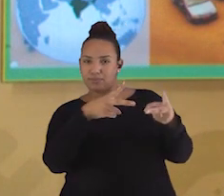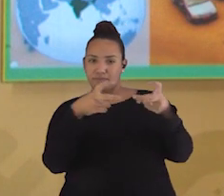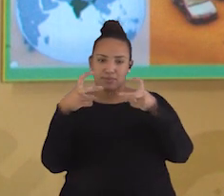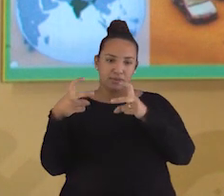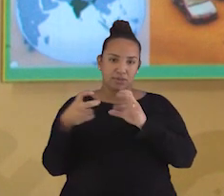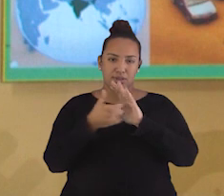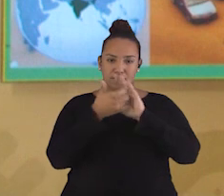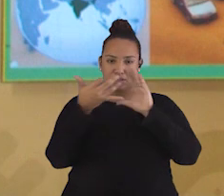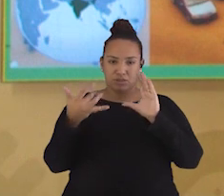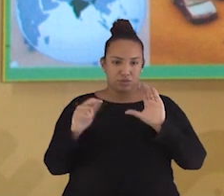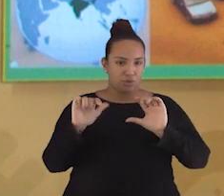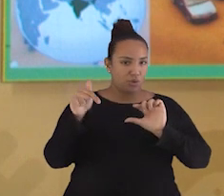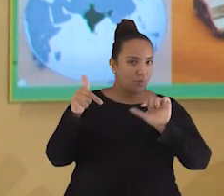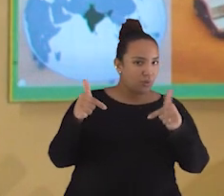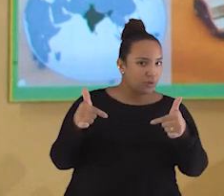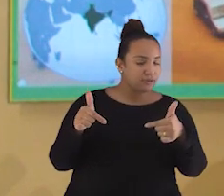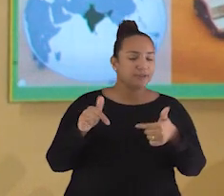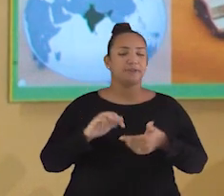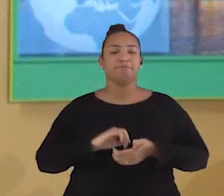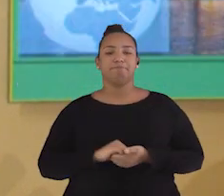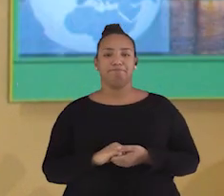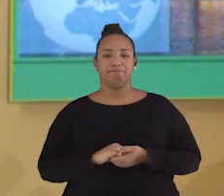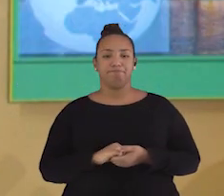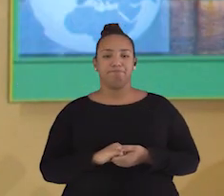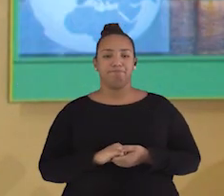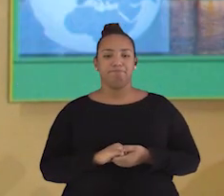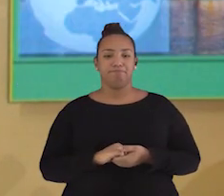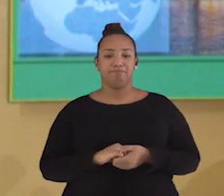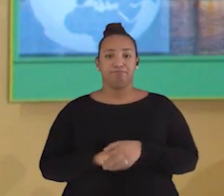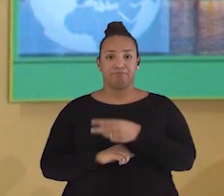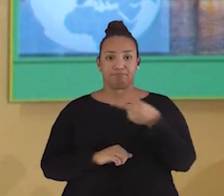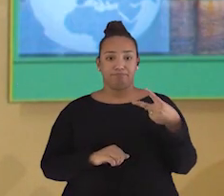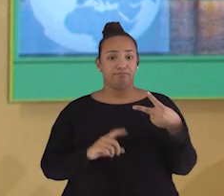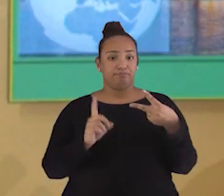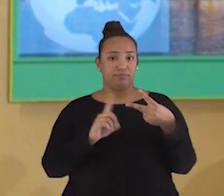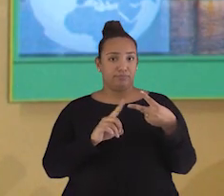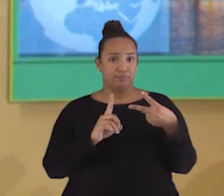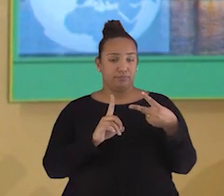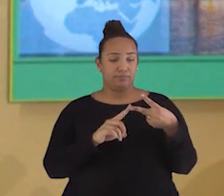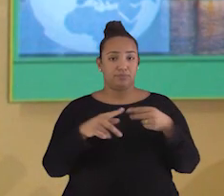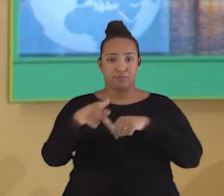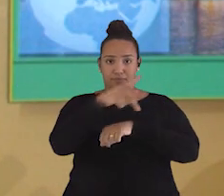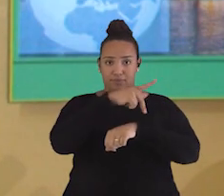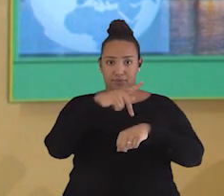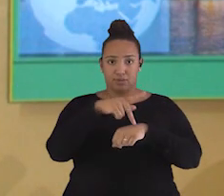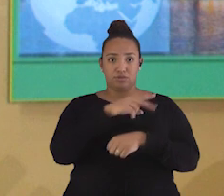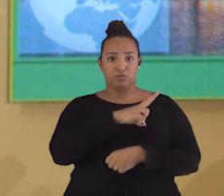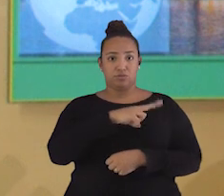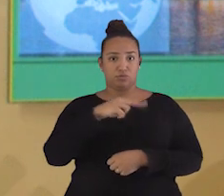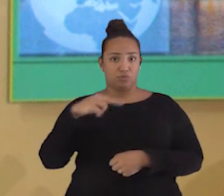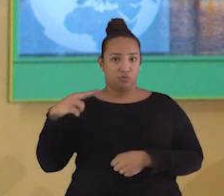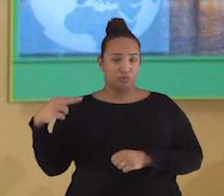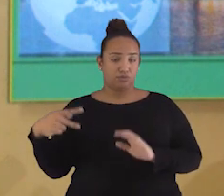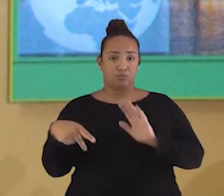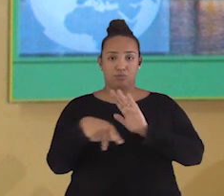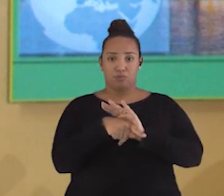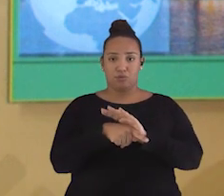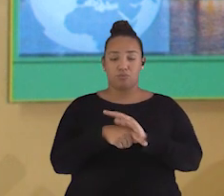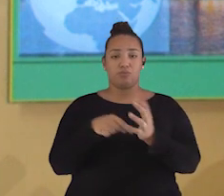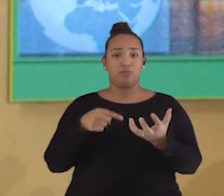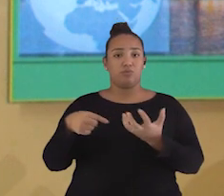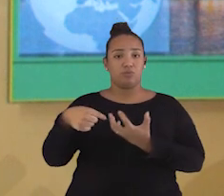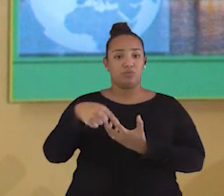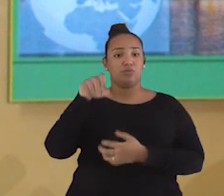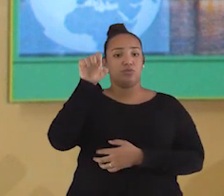características que não citei? Essa segunda paisagem é a da Noruega, país localizado no continente europeu.